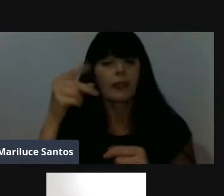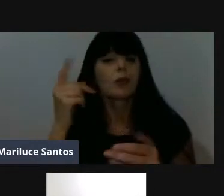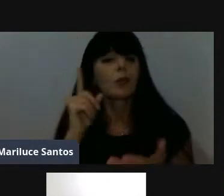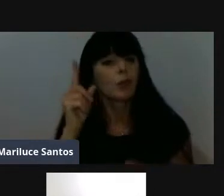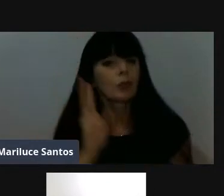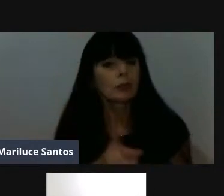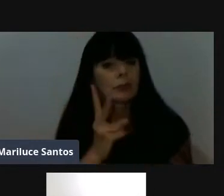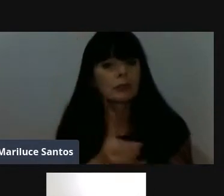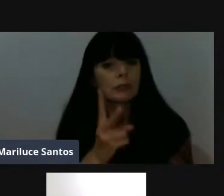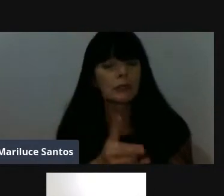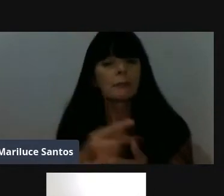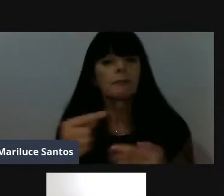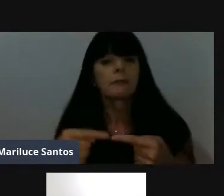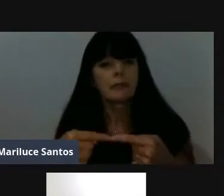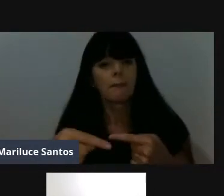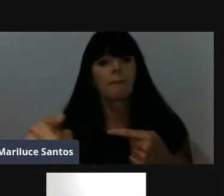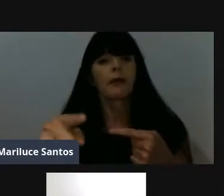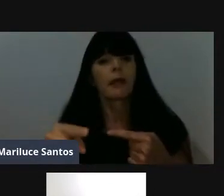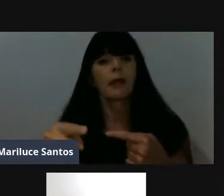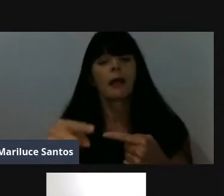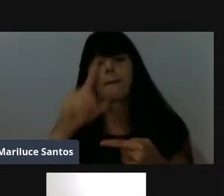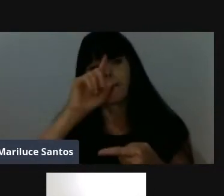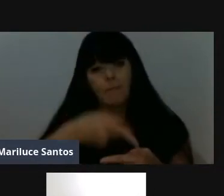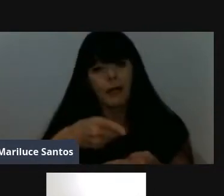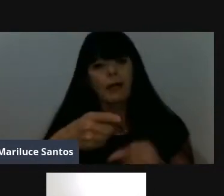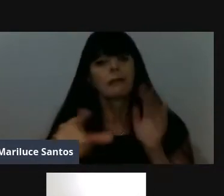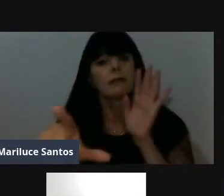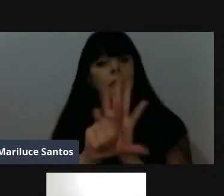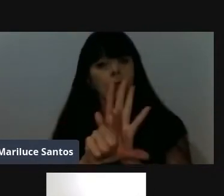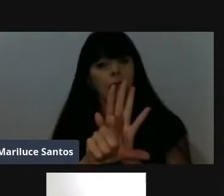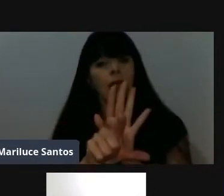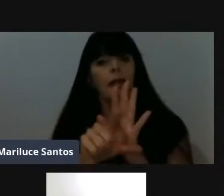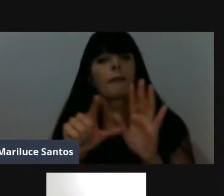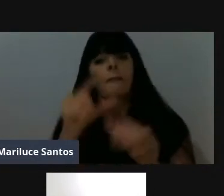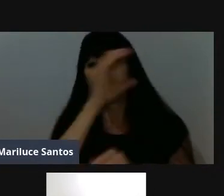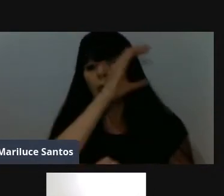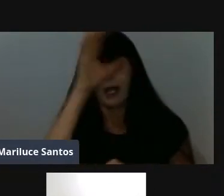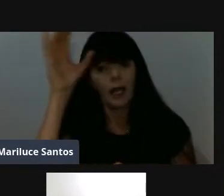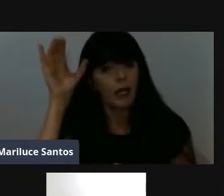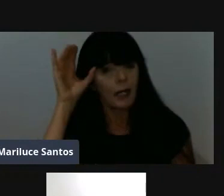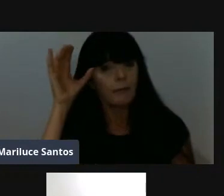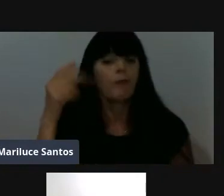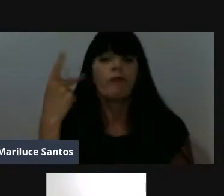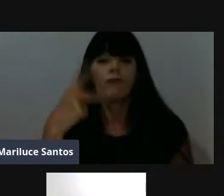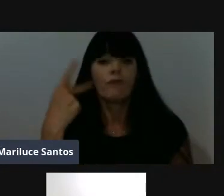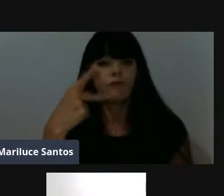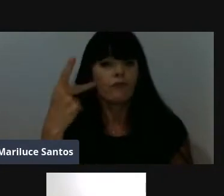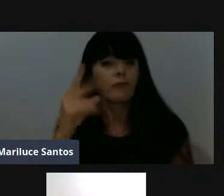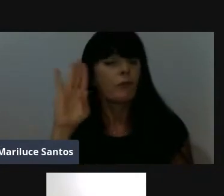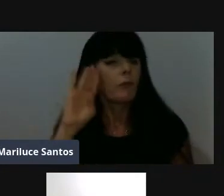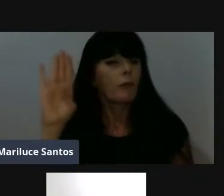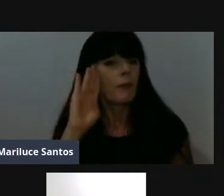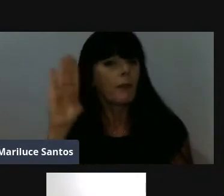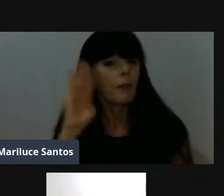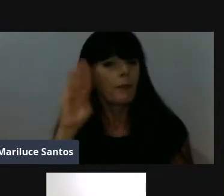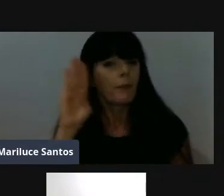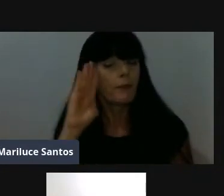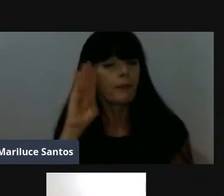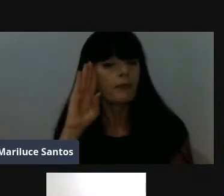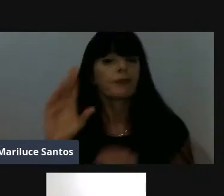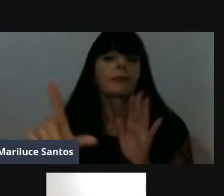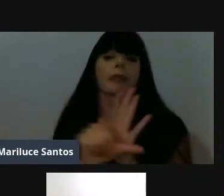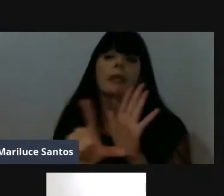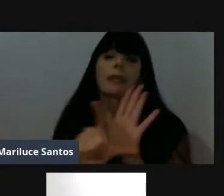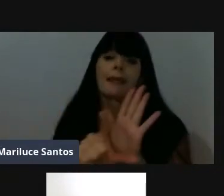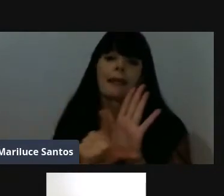projetos de leis para o plenário da Câmara, então, o vereador, a função principal dele é legislar